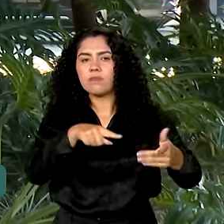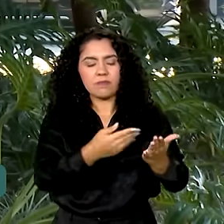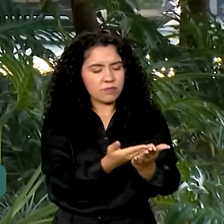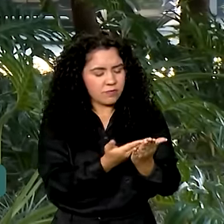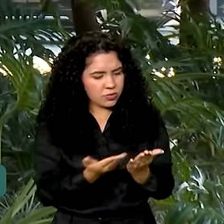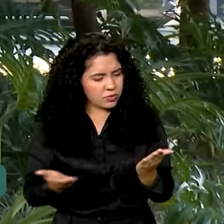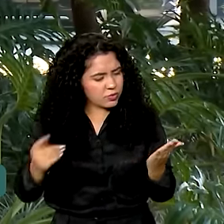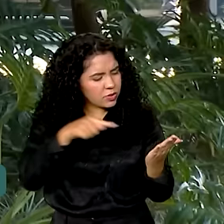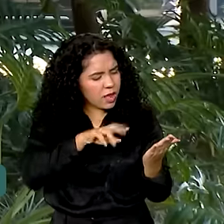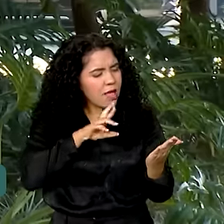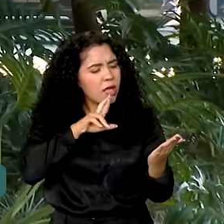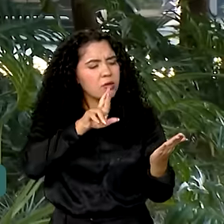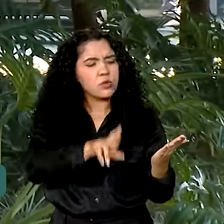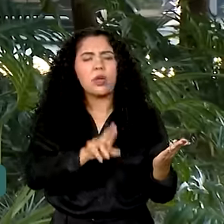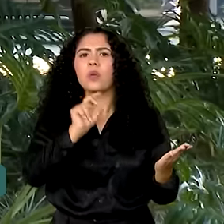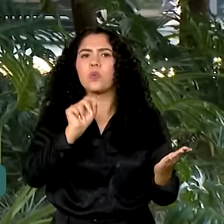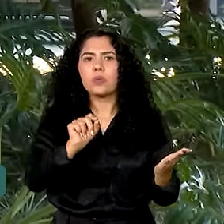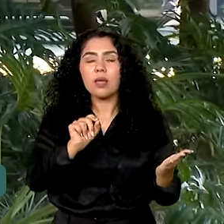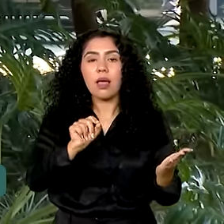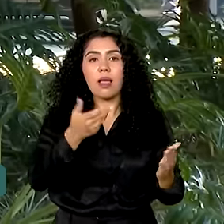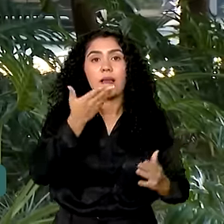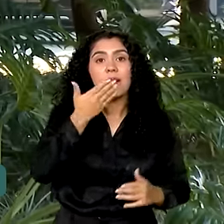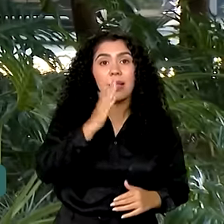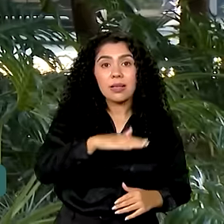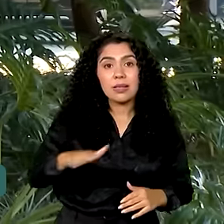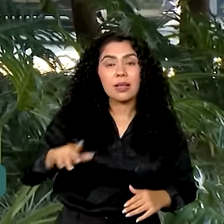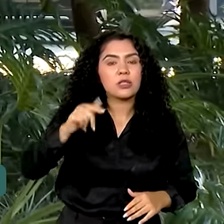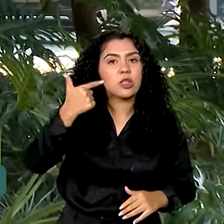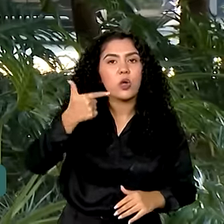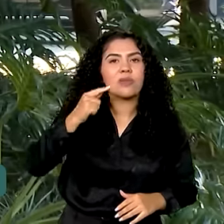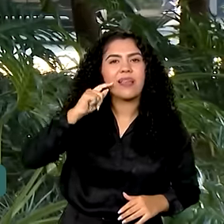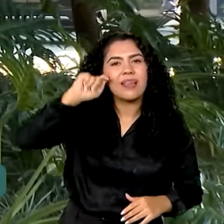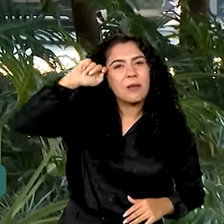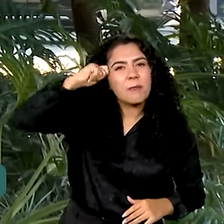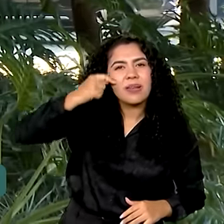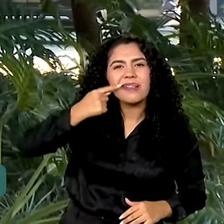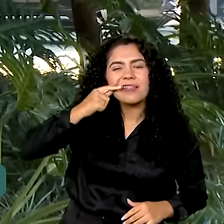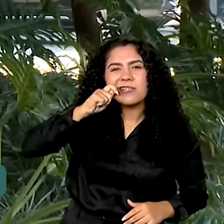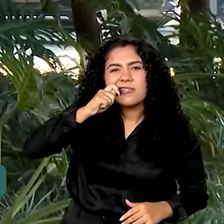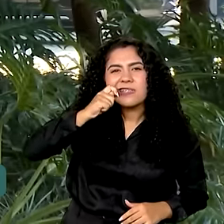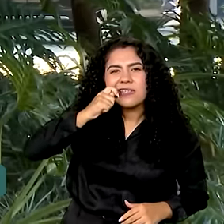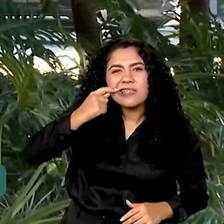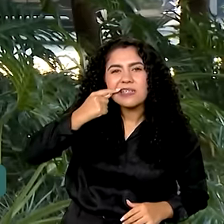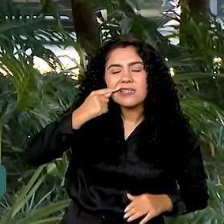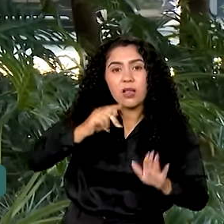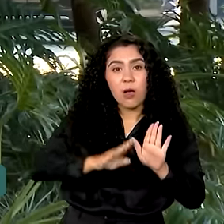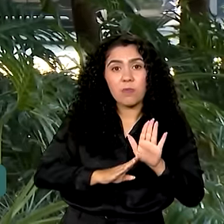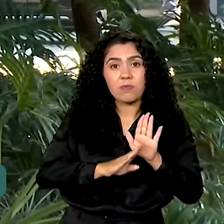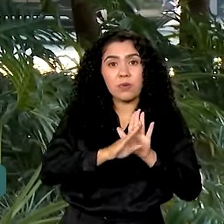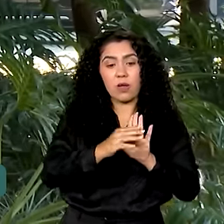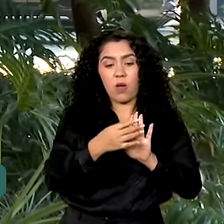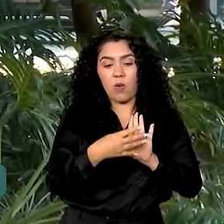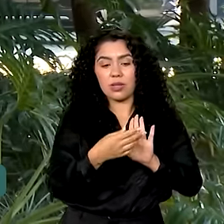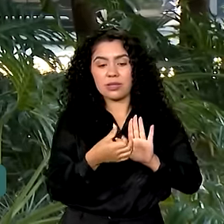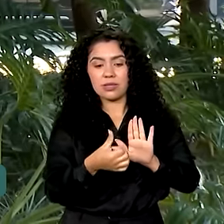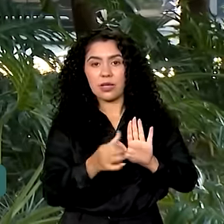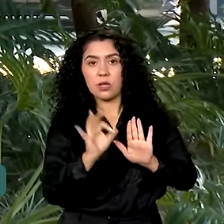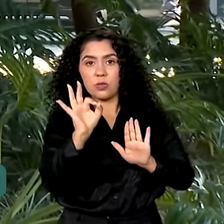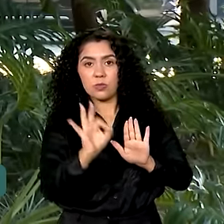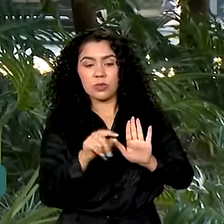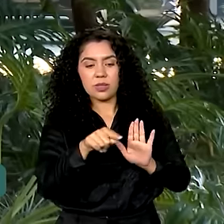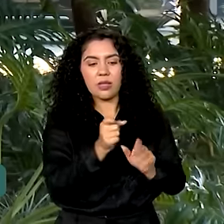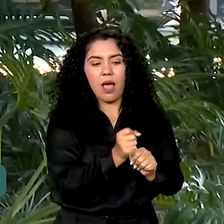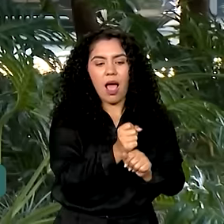índice de crianças sem CARI aumentou. Passou de 46% em 2010